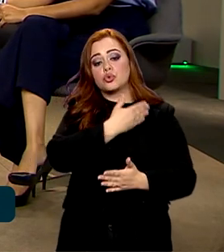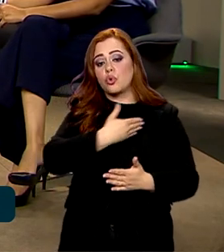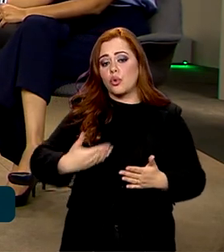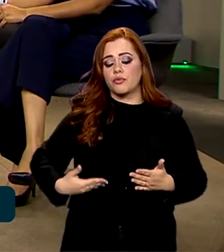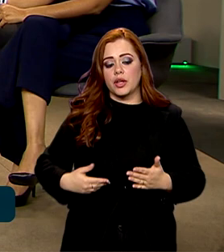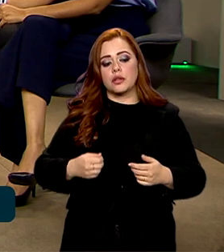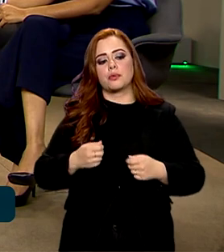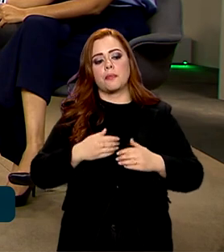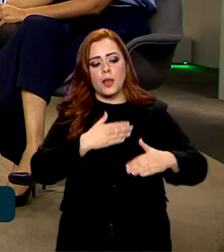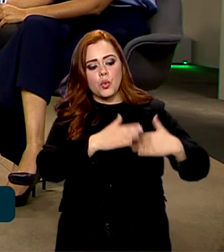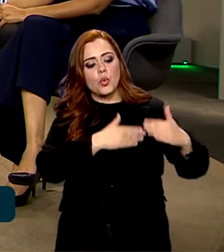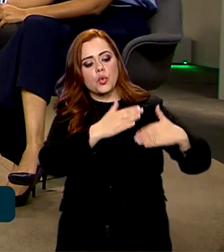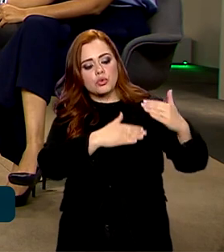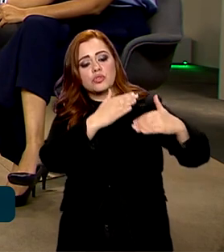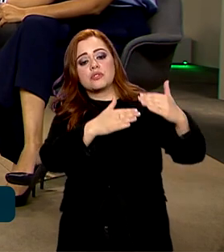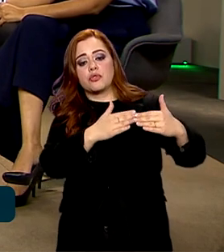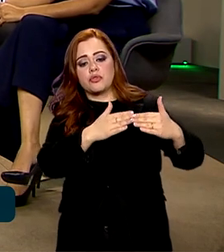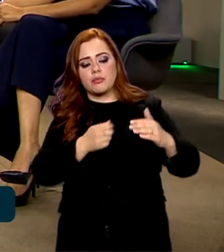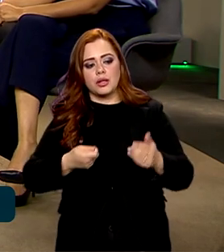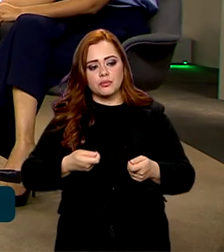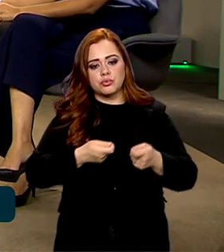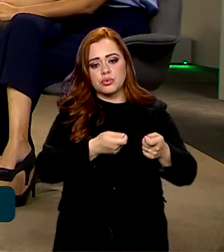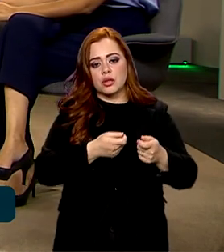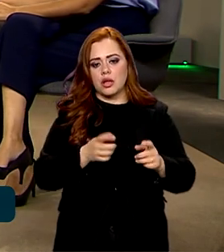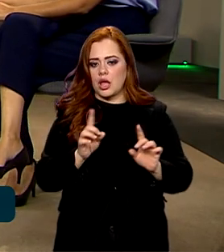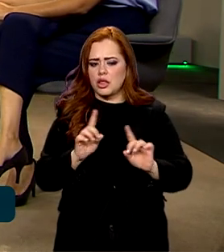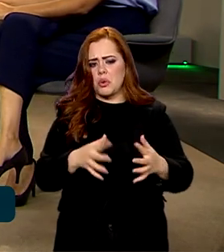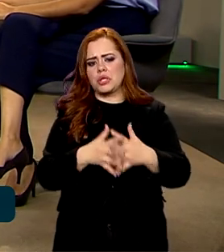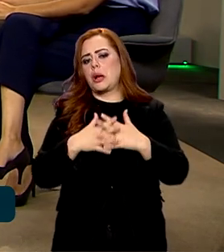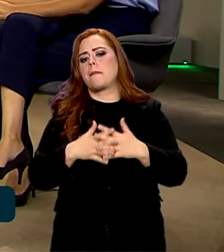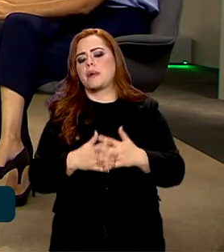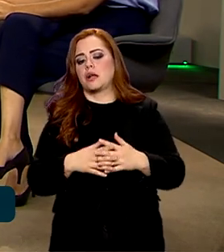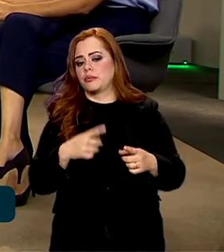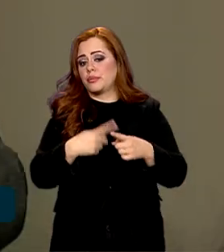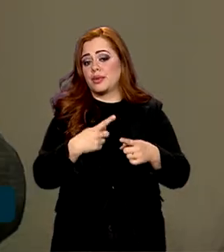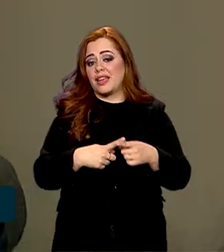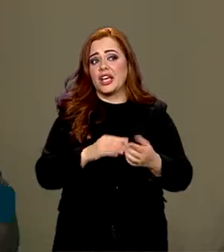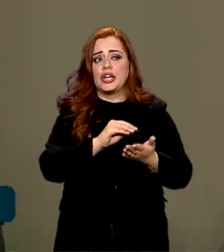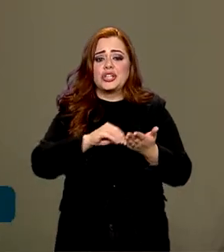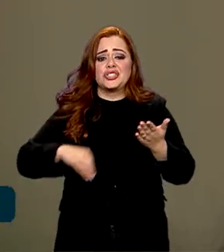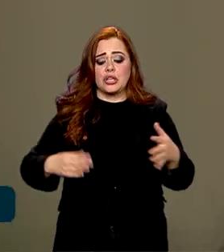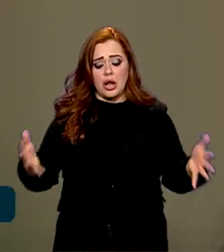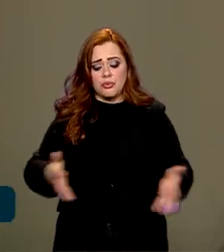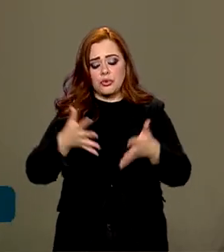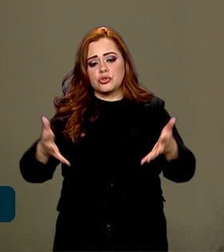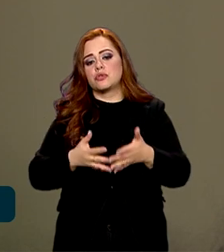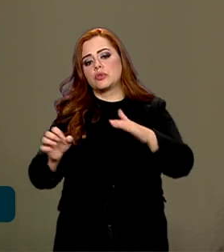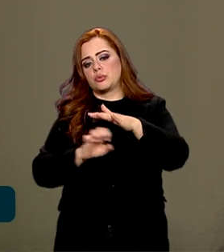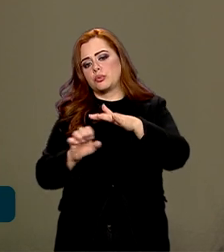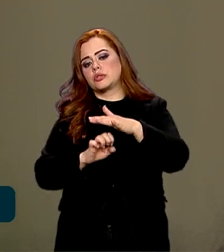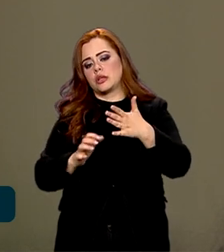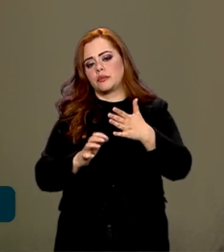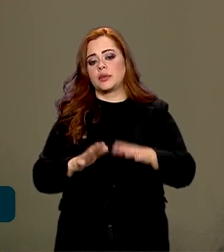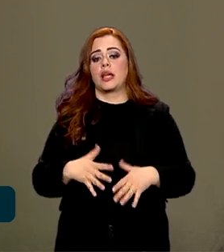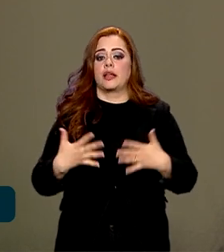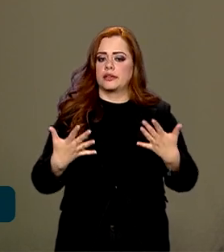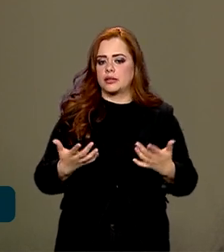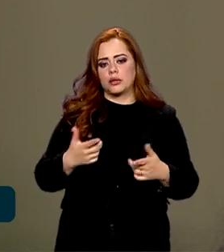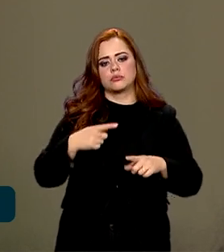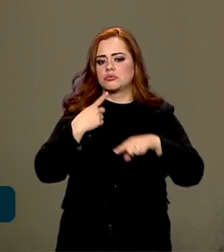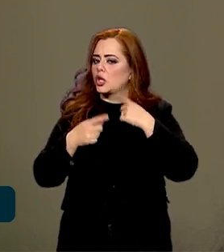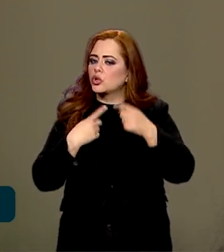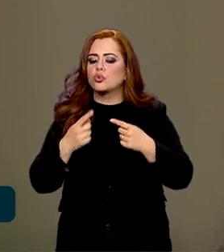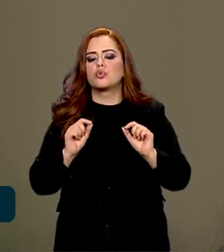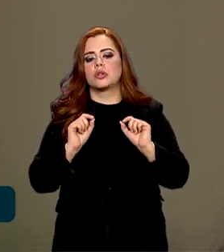desenvolvimento. E não ficar atrapalhando, porque isso aí realmente tira a motivação do empresário. Então, não tenha dúvida que os